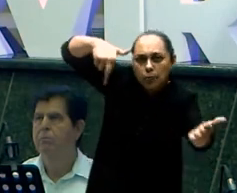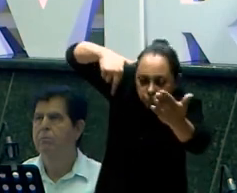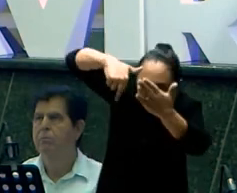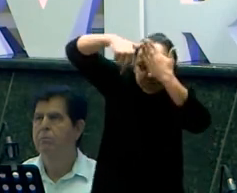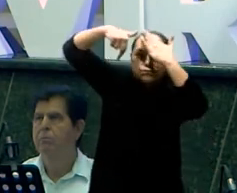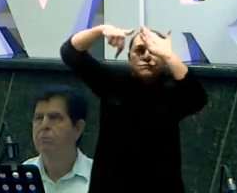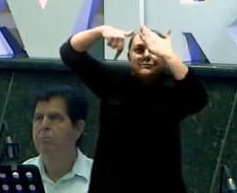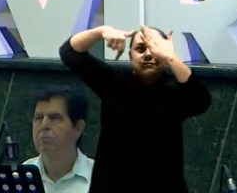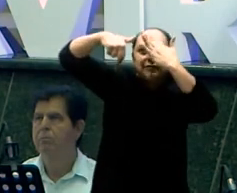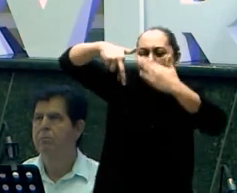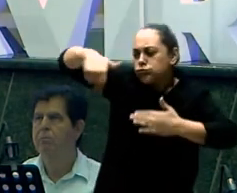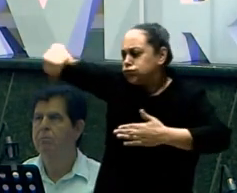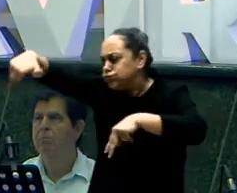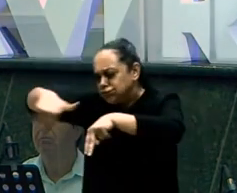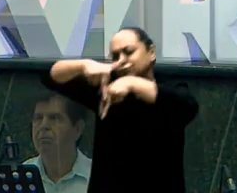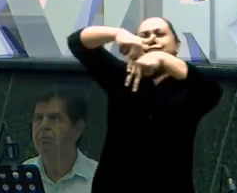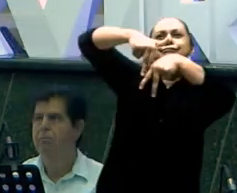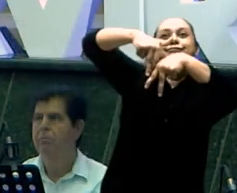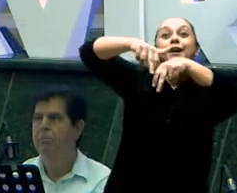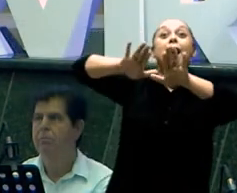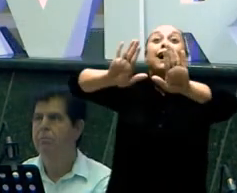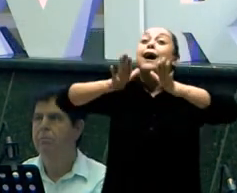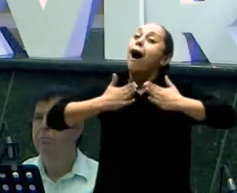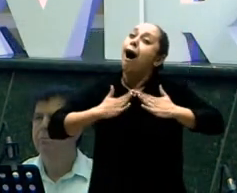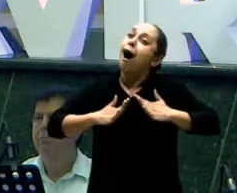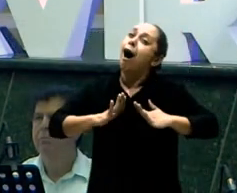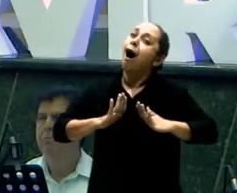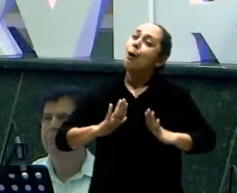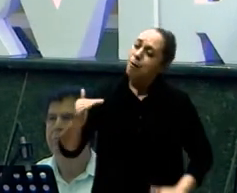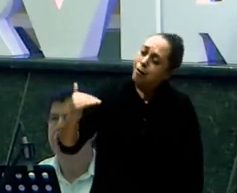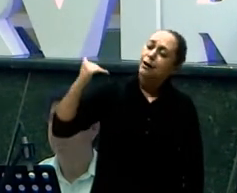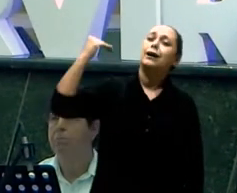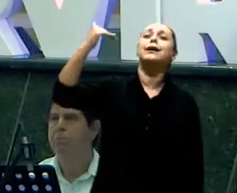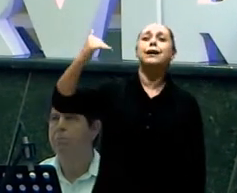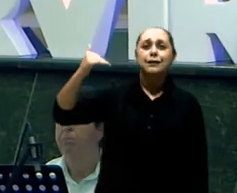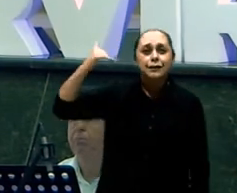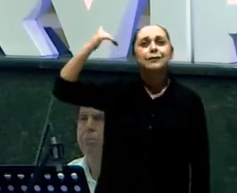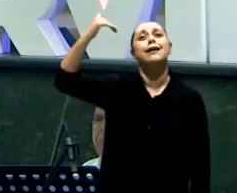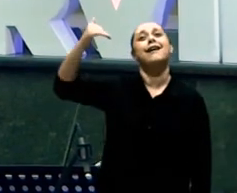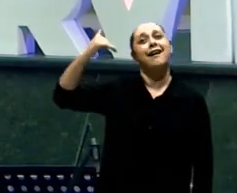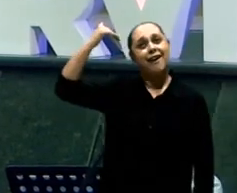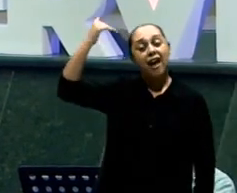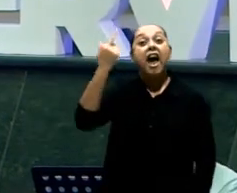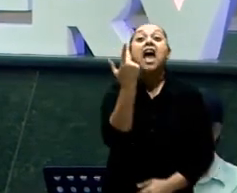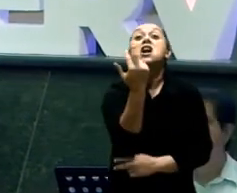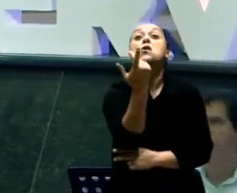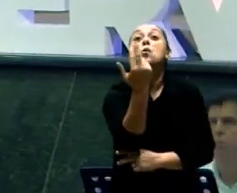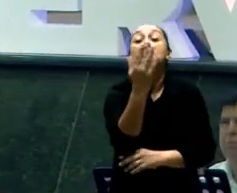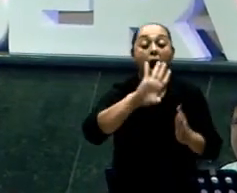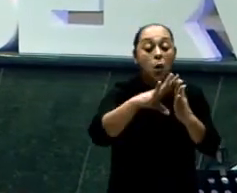Eu acabo ferindo Quem não era Para ferir Mas tudo isso Não é ruim Faz parte do crescimento